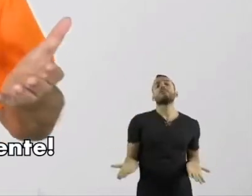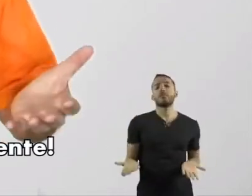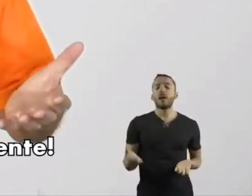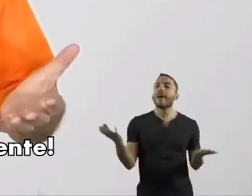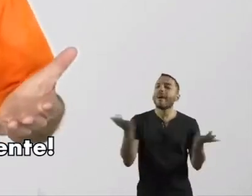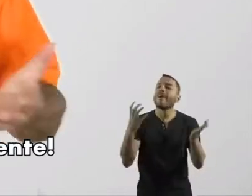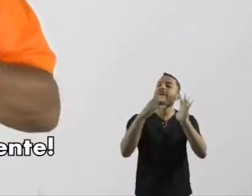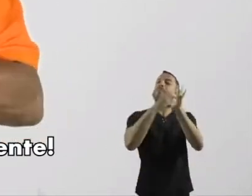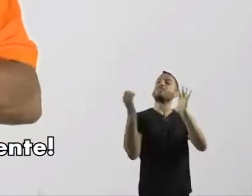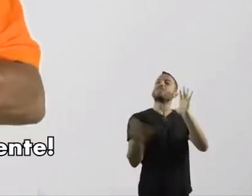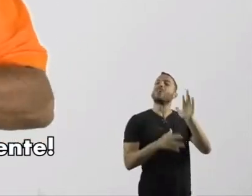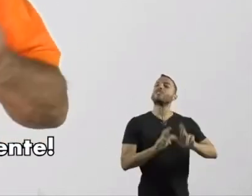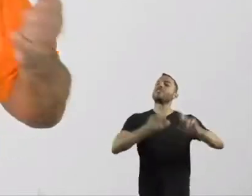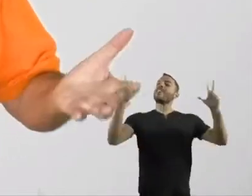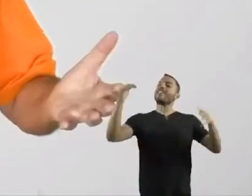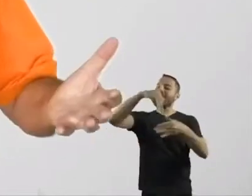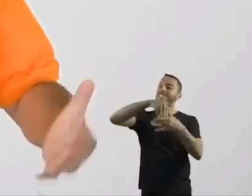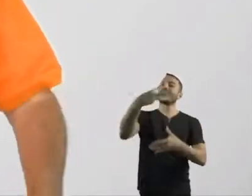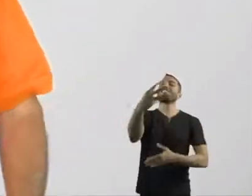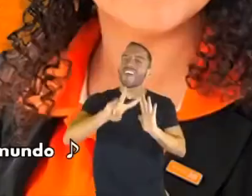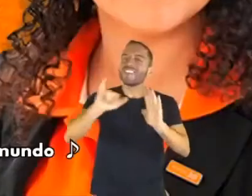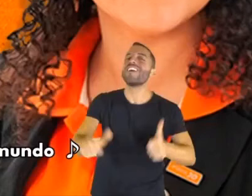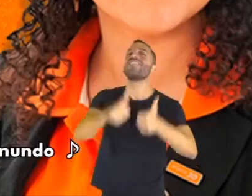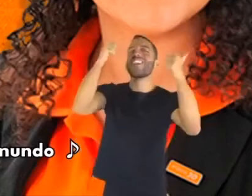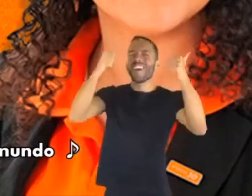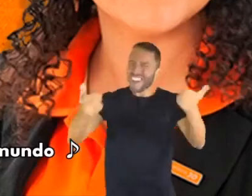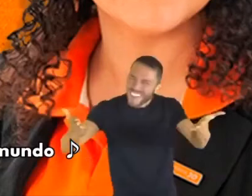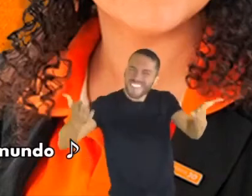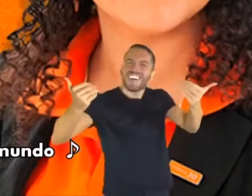Agora tem o novo, diferente. Vote 30.